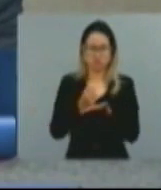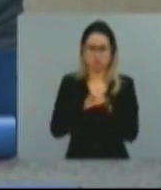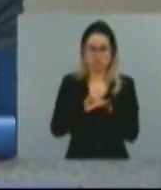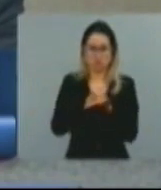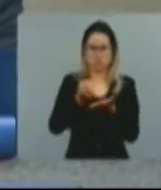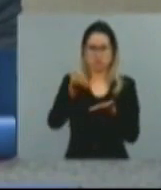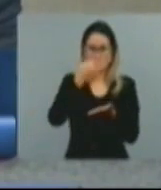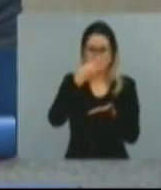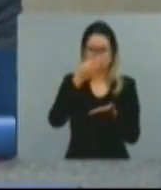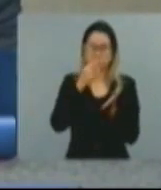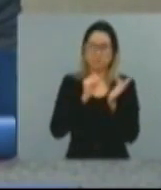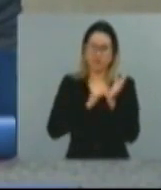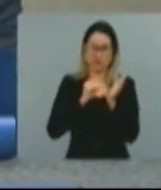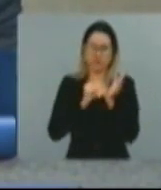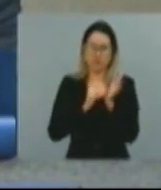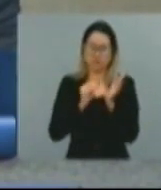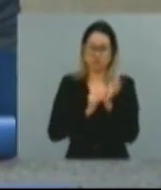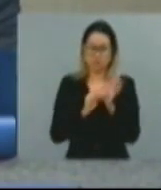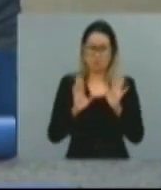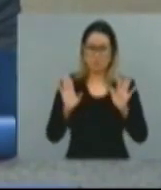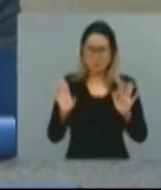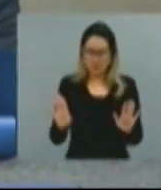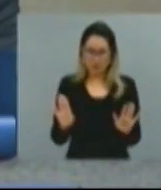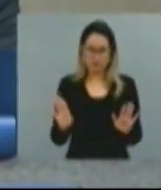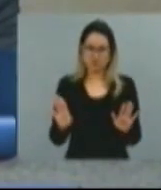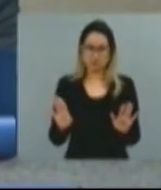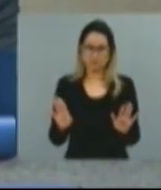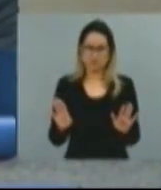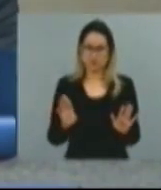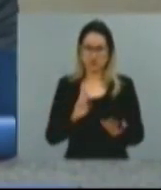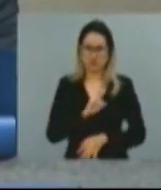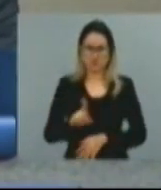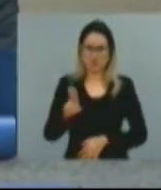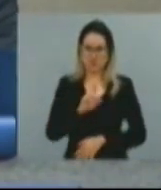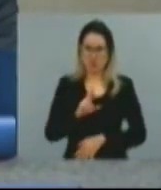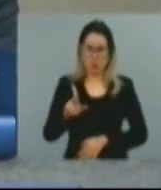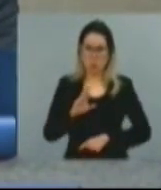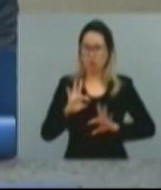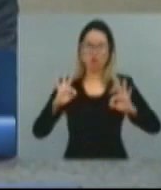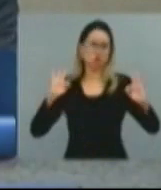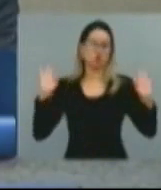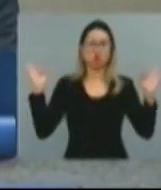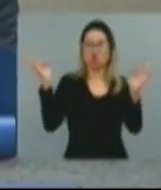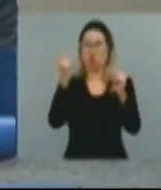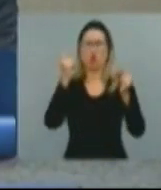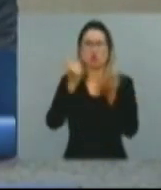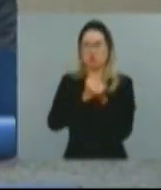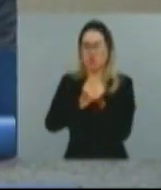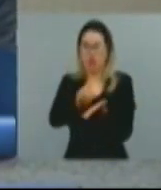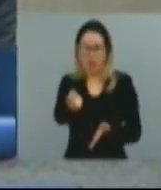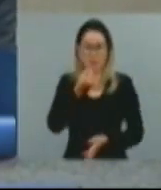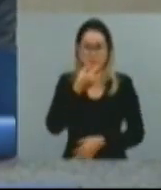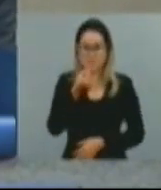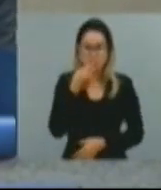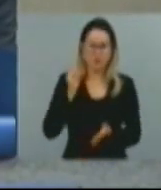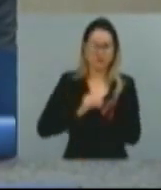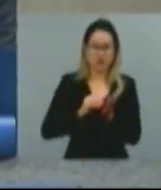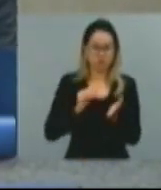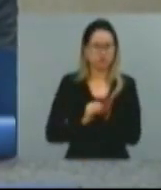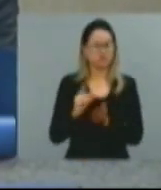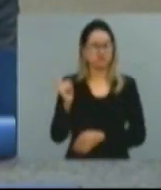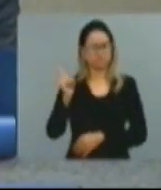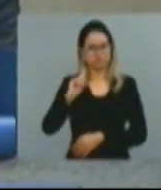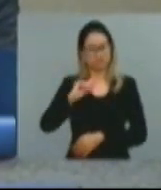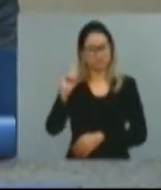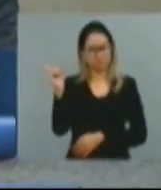realmente faltando. Mas, são questões pontuais. A gente tem que deixar isso bem claro.